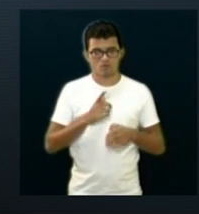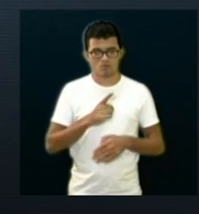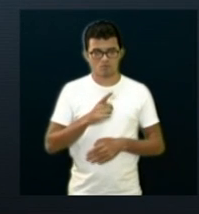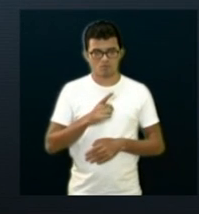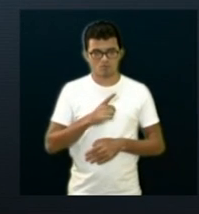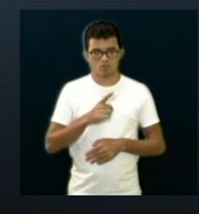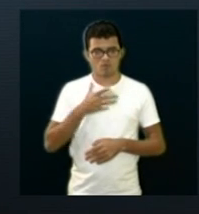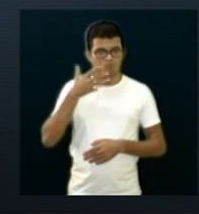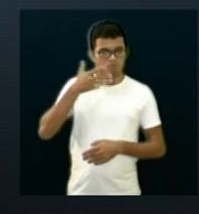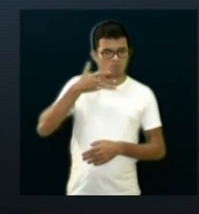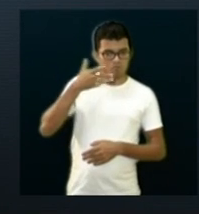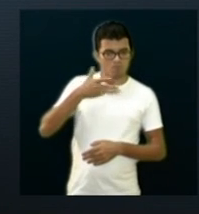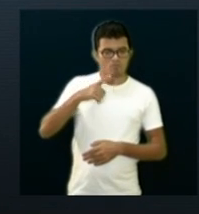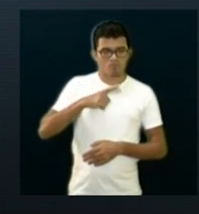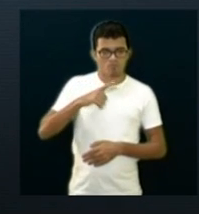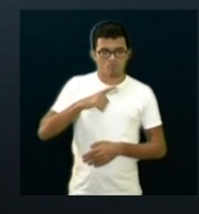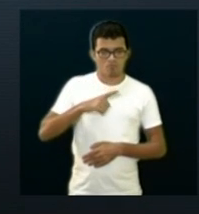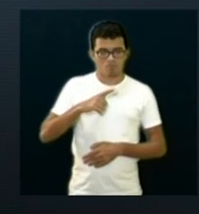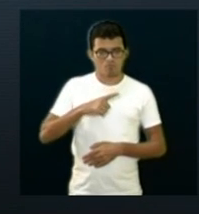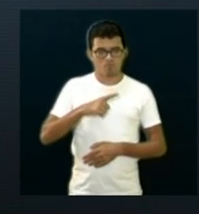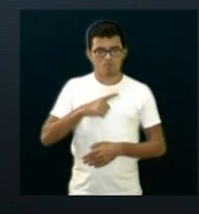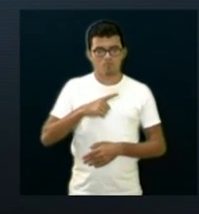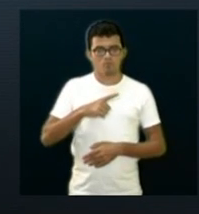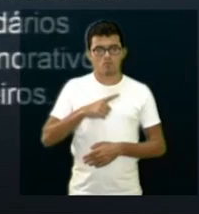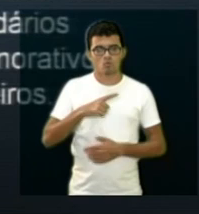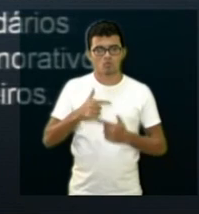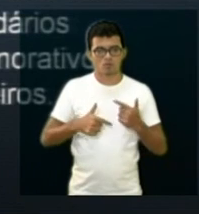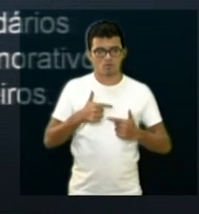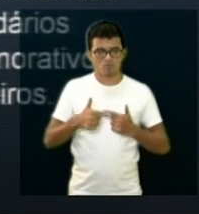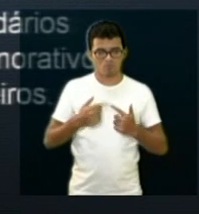dela para dar um balanço do trabalho que foi feito na gota.